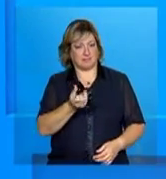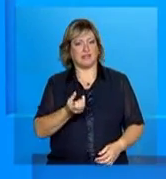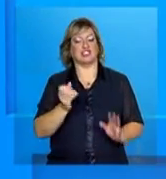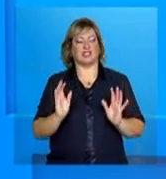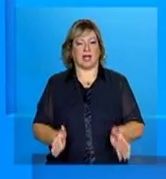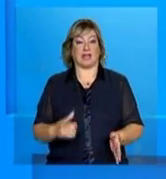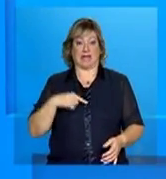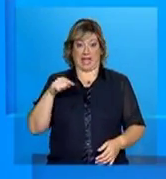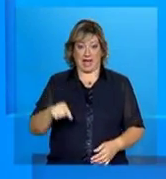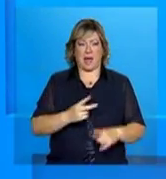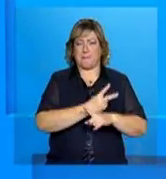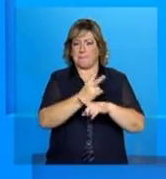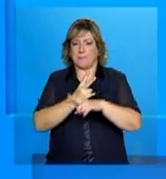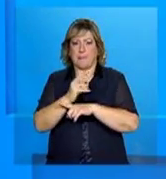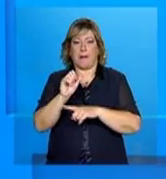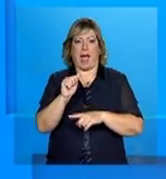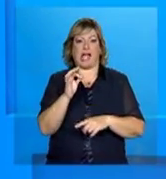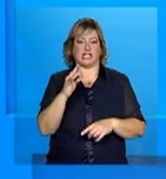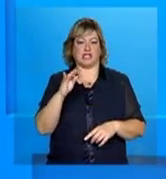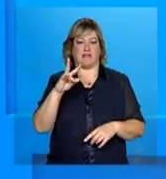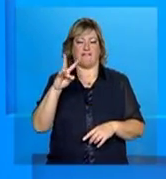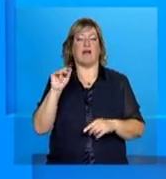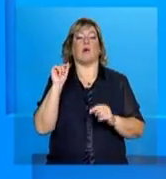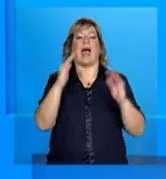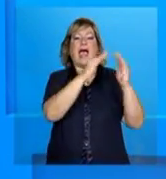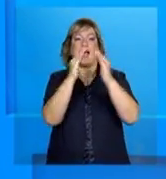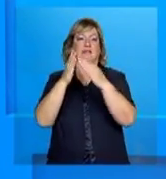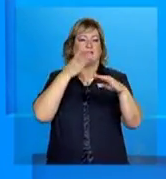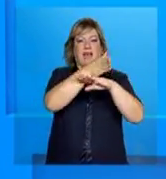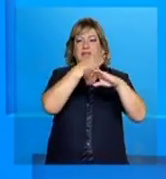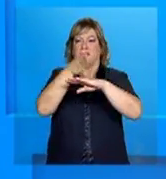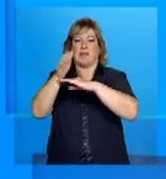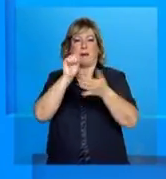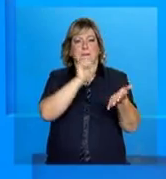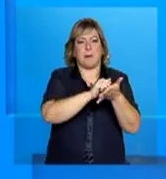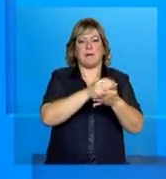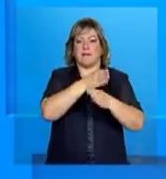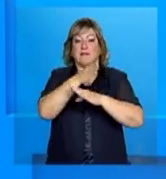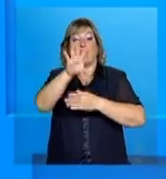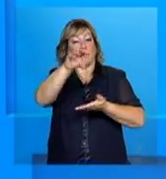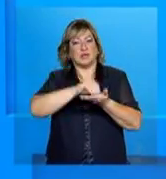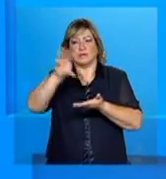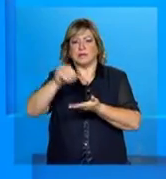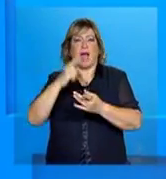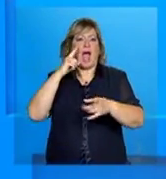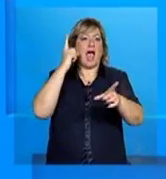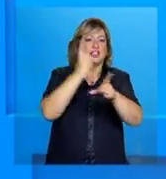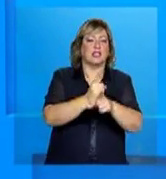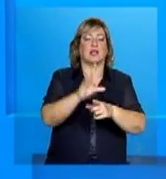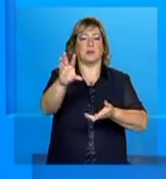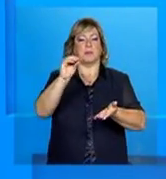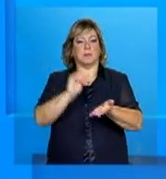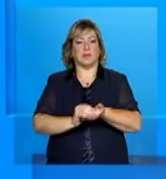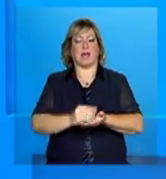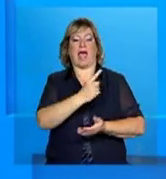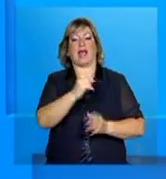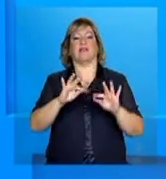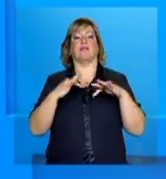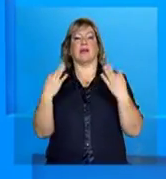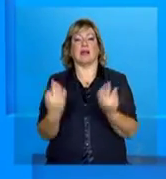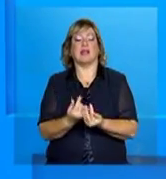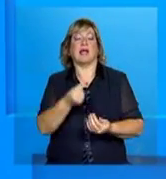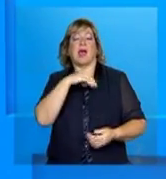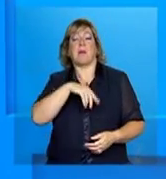ativa é uma estratégia para localizar e incluir todas as famílias de baixa renda no Cadastro Único.